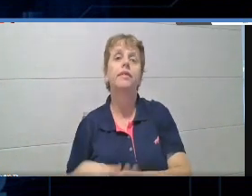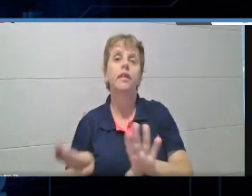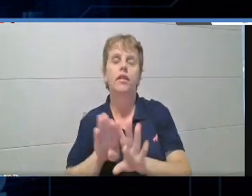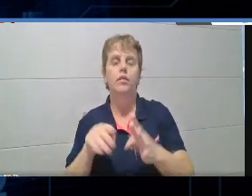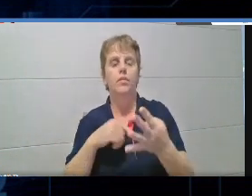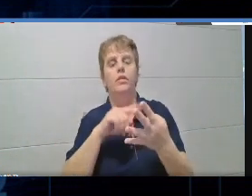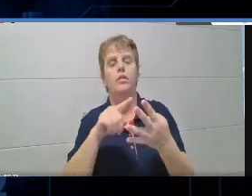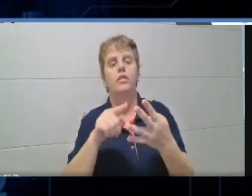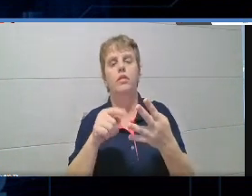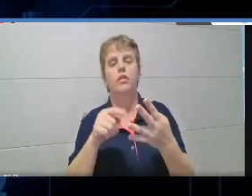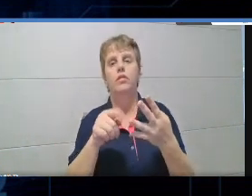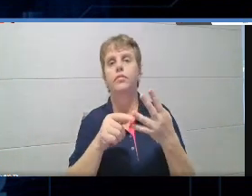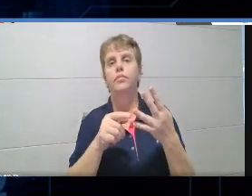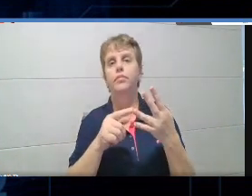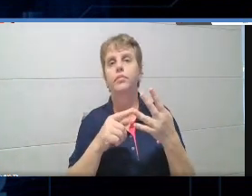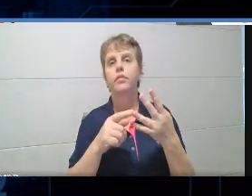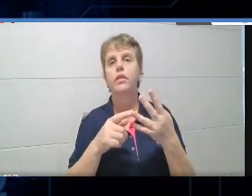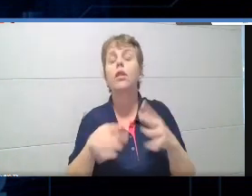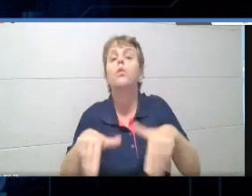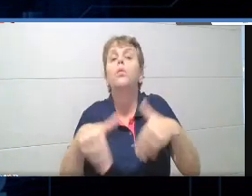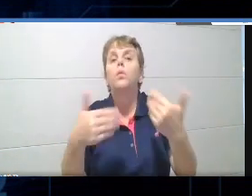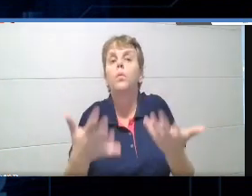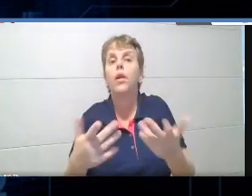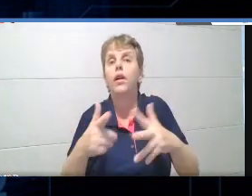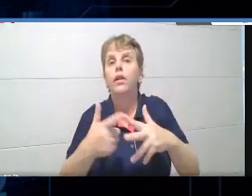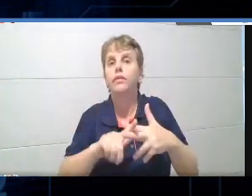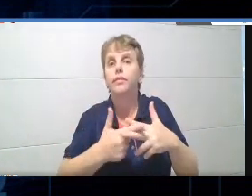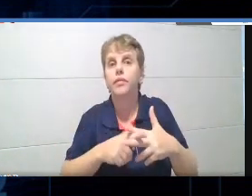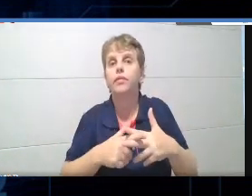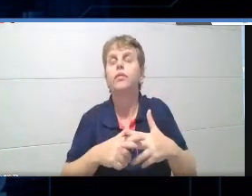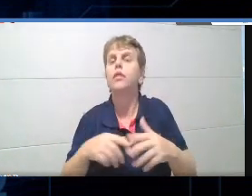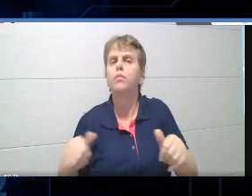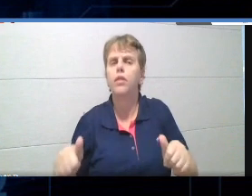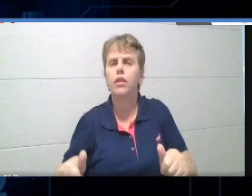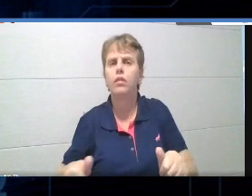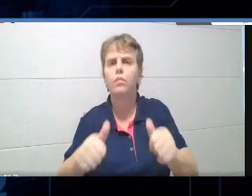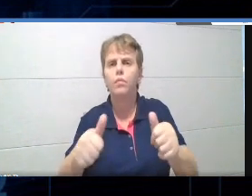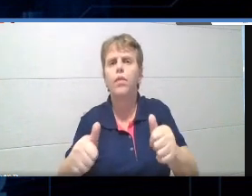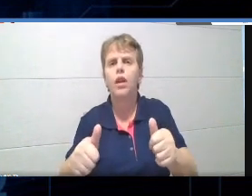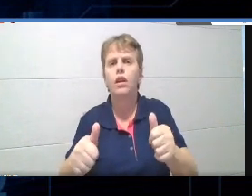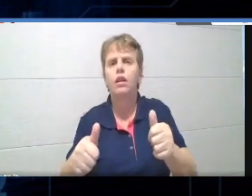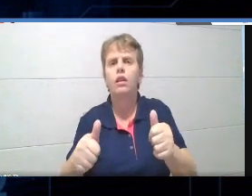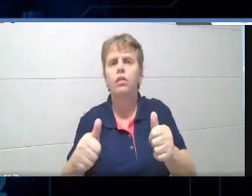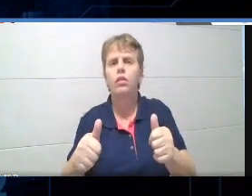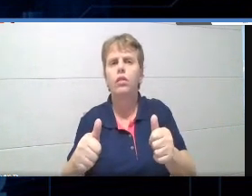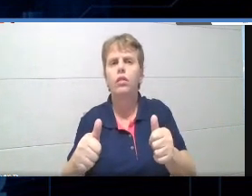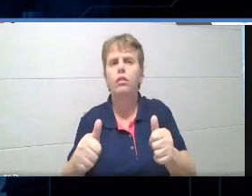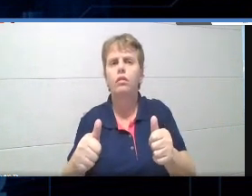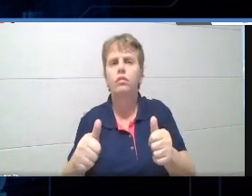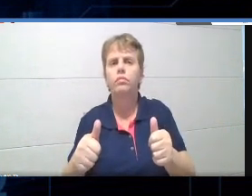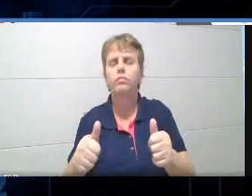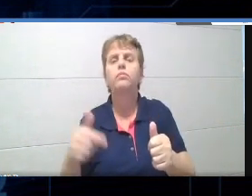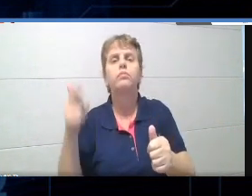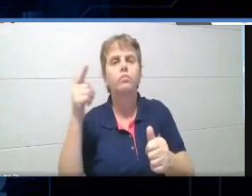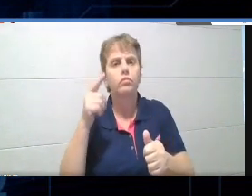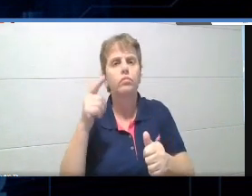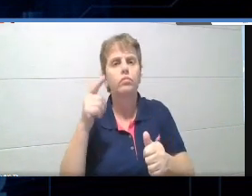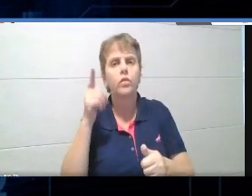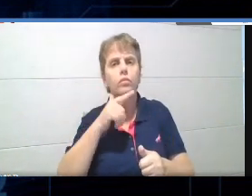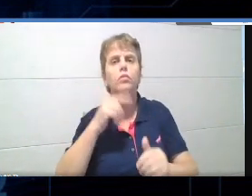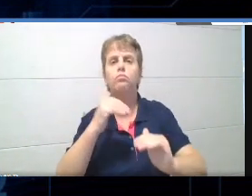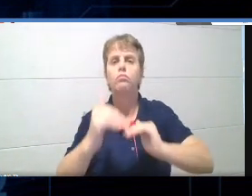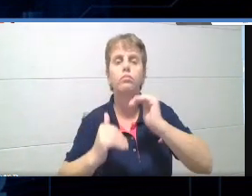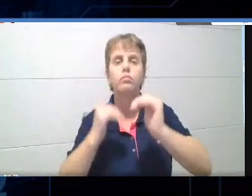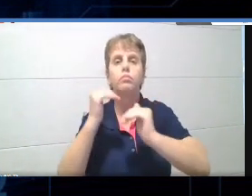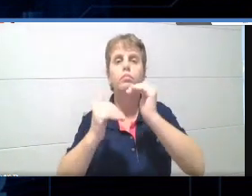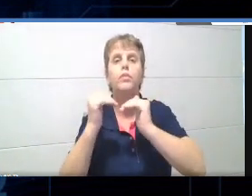ferramentas, né, são mais eficazes, opa, são mais eficazes para esse processo,